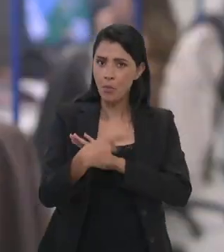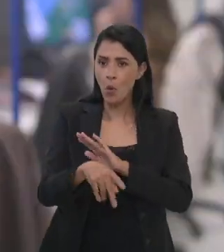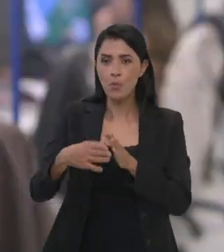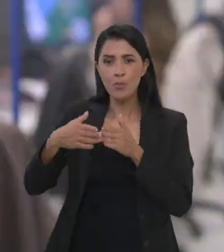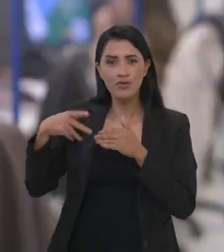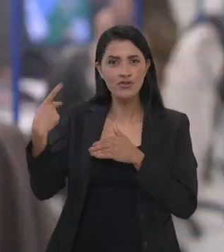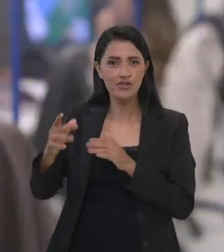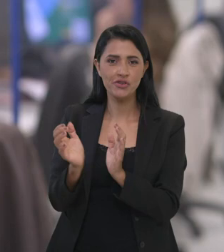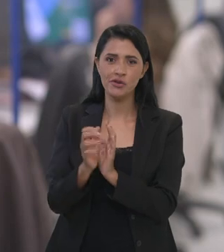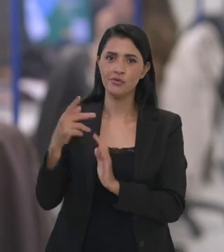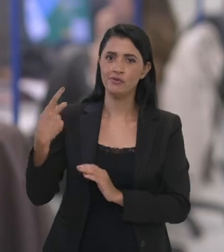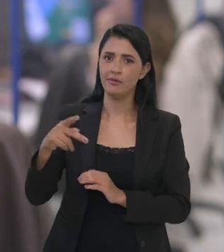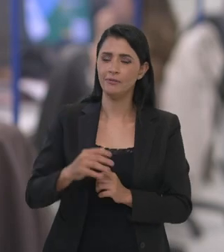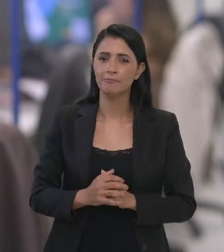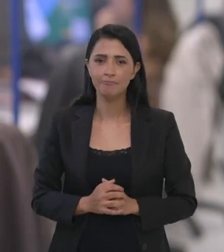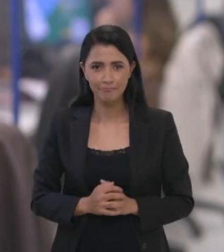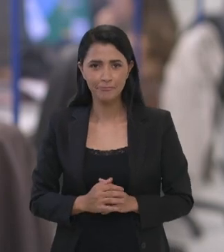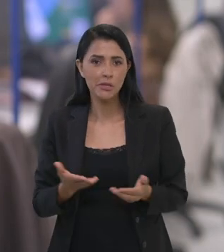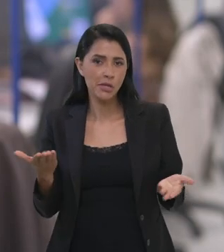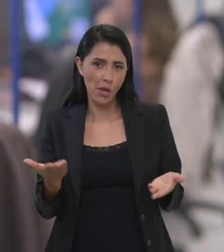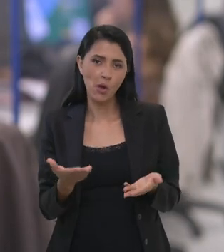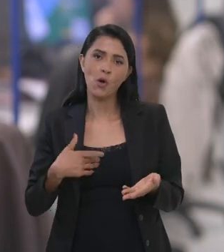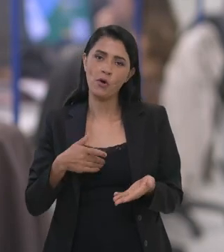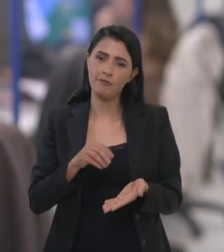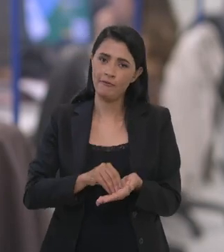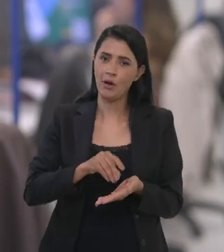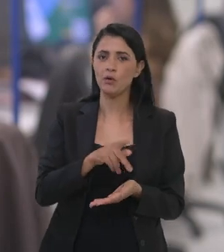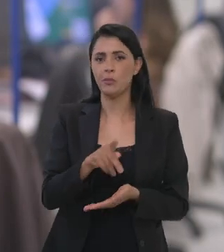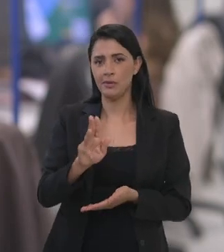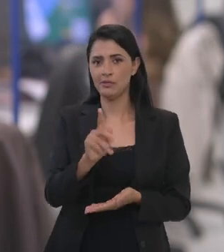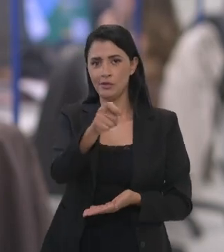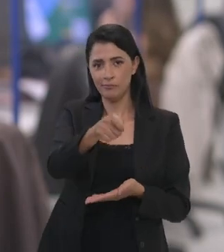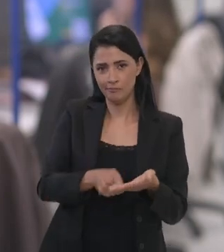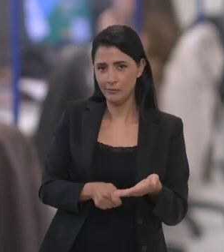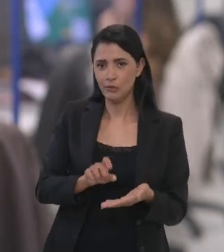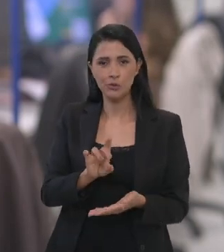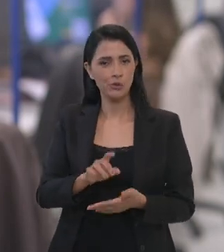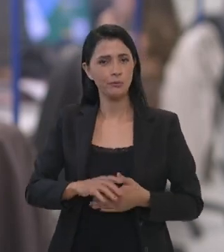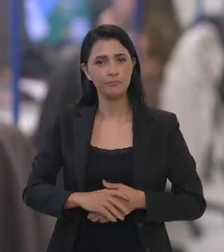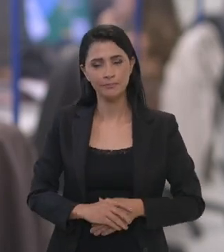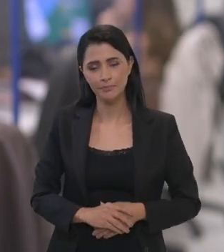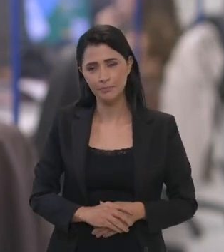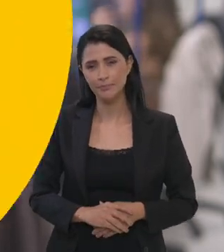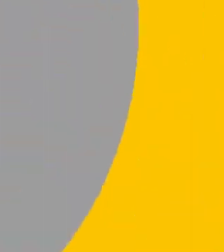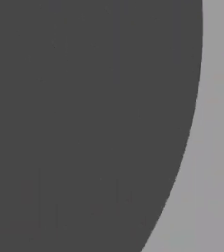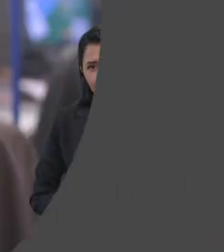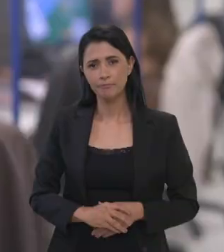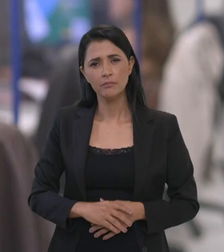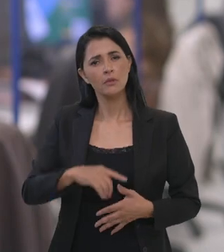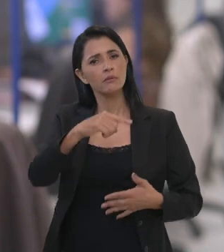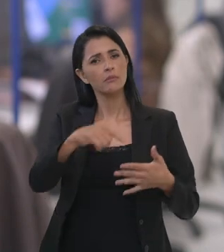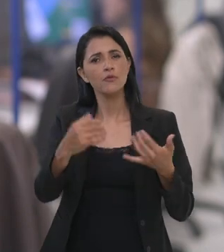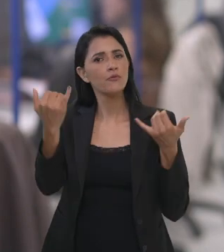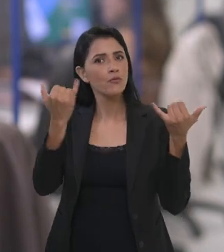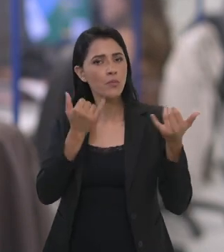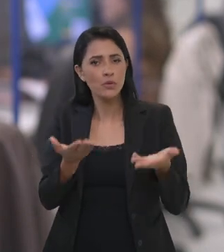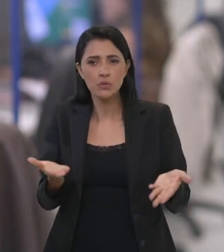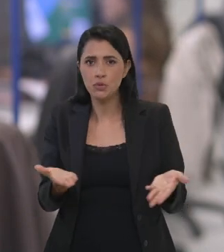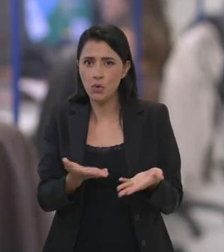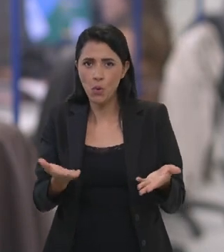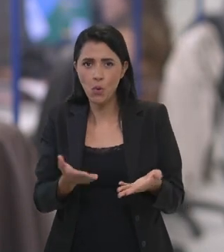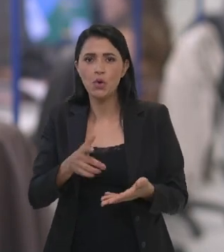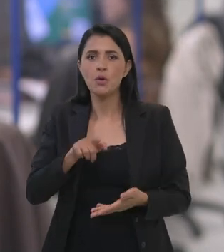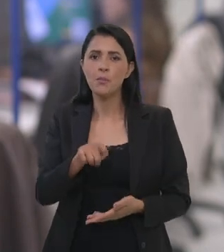medida atende uma demanda histórica da categoria. E agora, só falta a assinatura do presidente Lula. Esses foram os